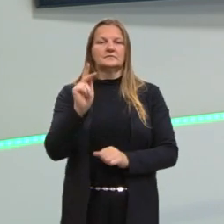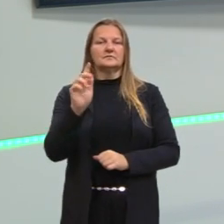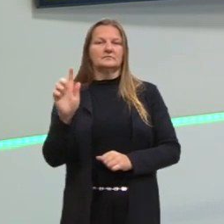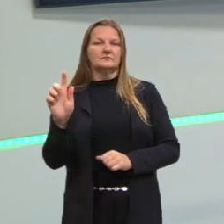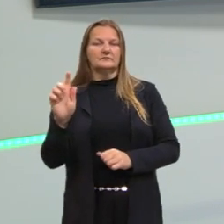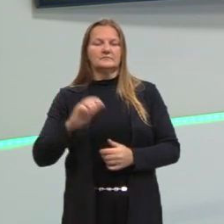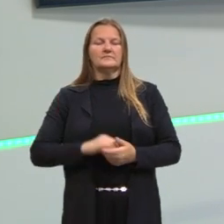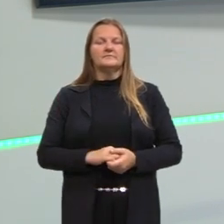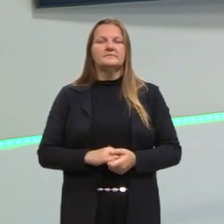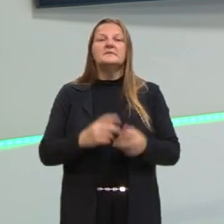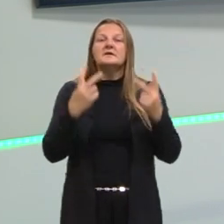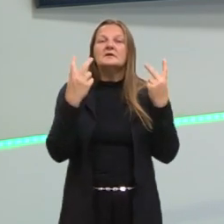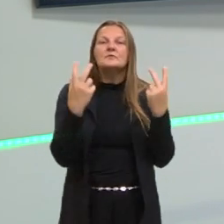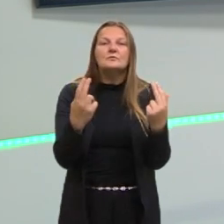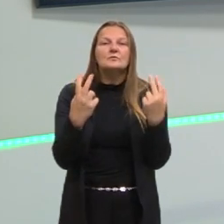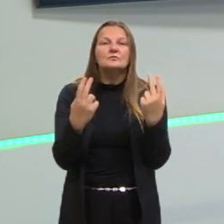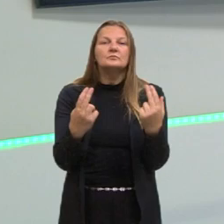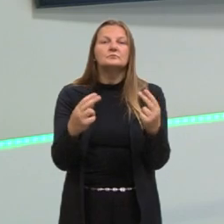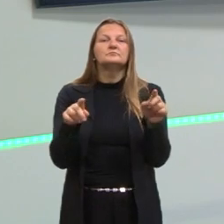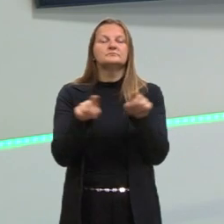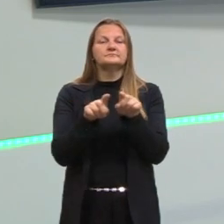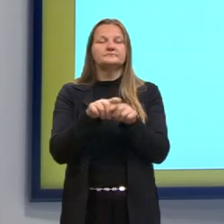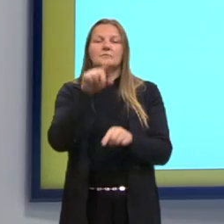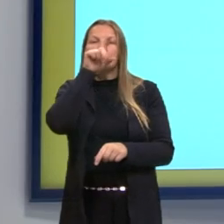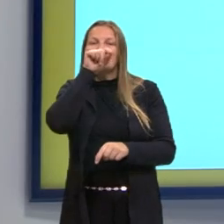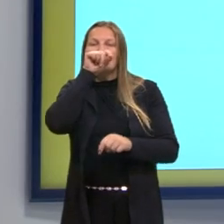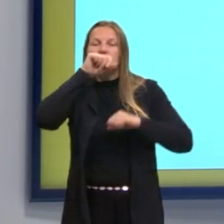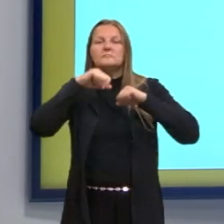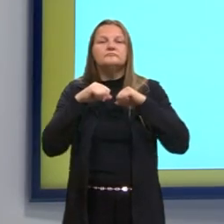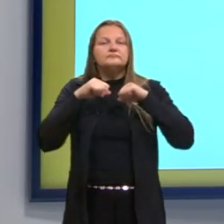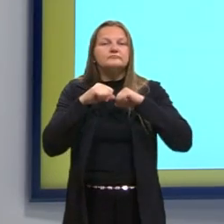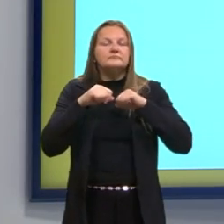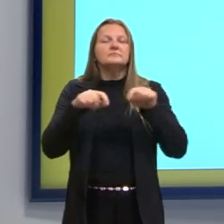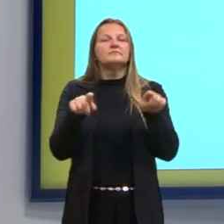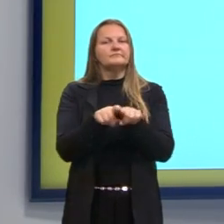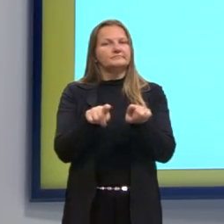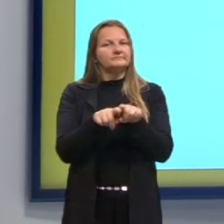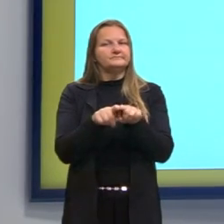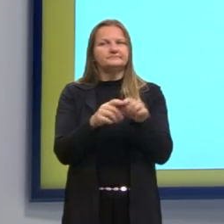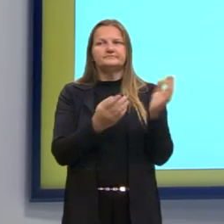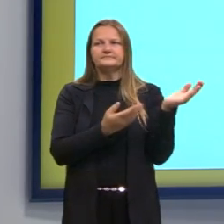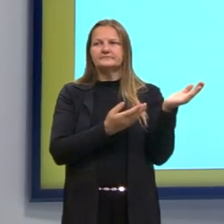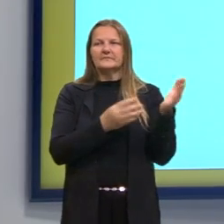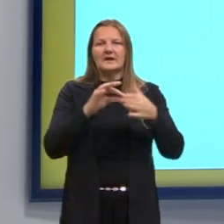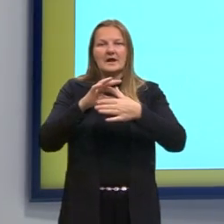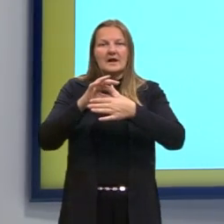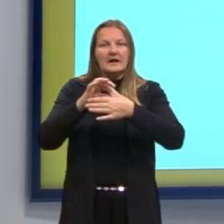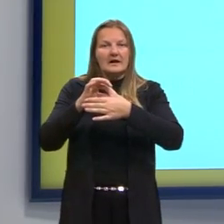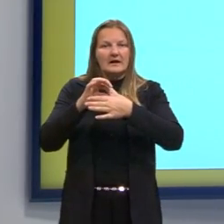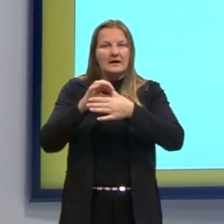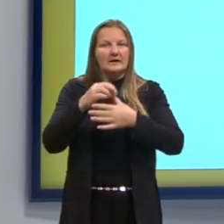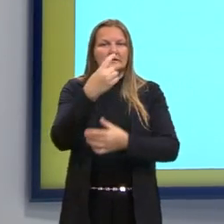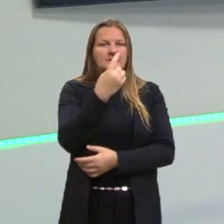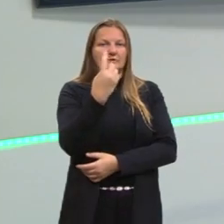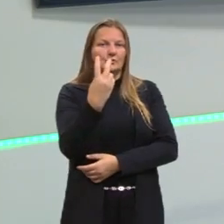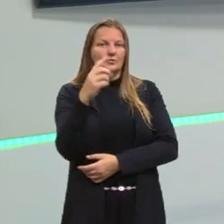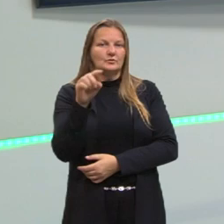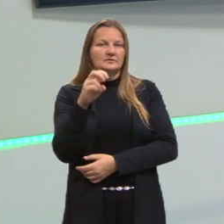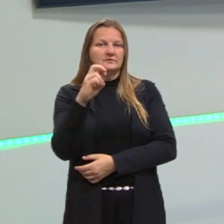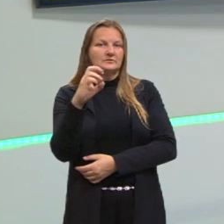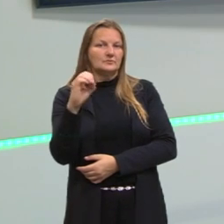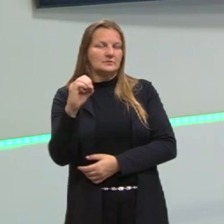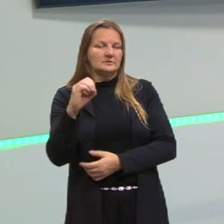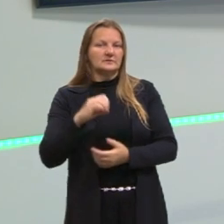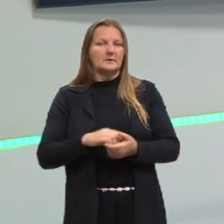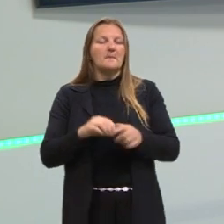O mesmo seria feito ali para o frango. O frango custa 12,50 o quilograma. Mas,